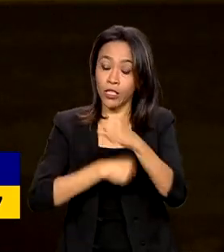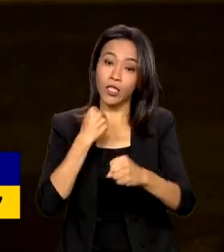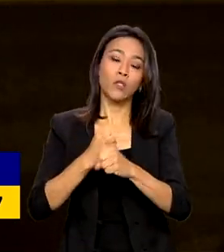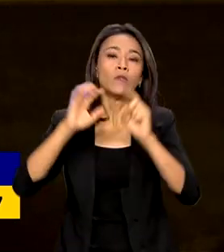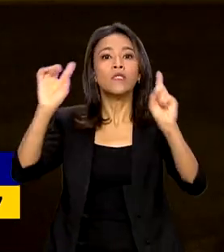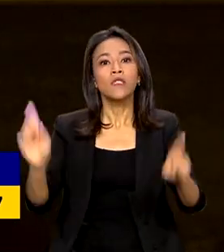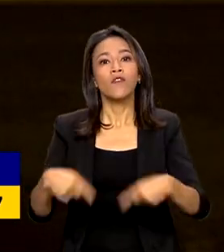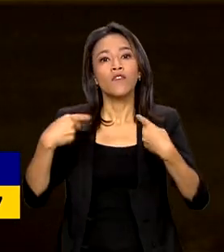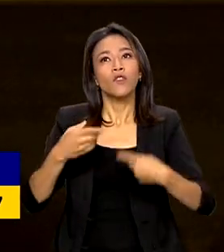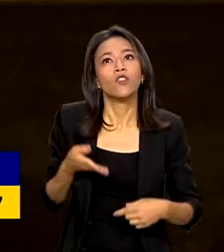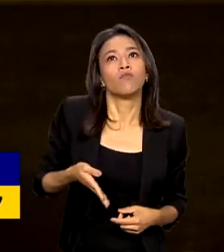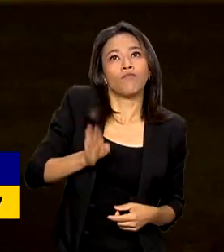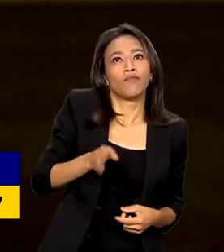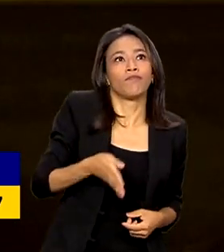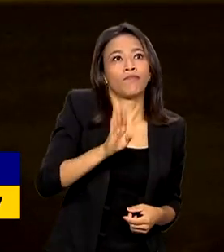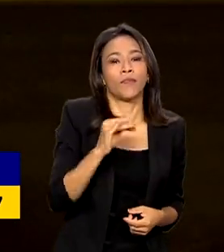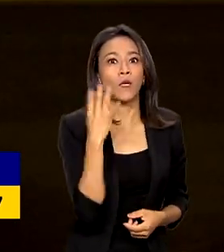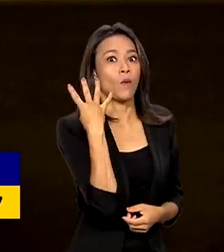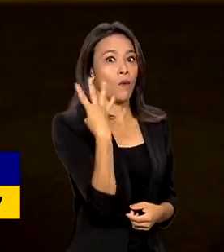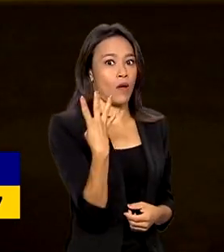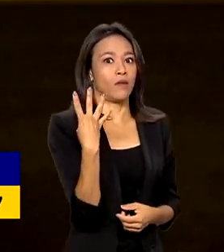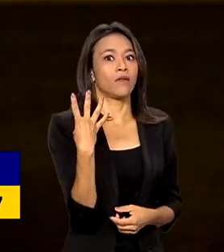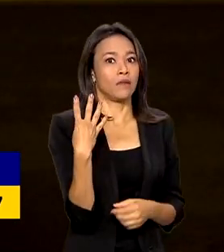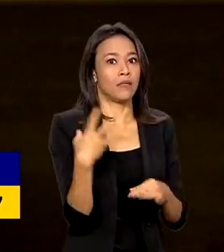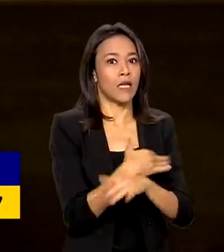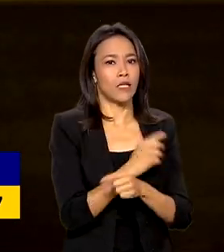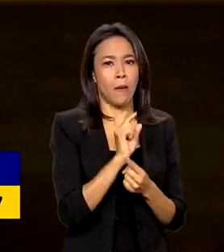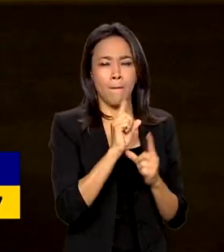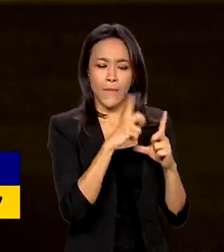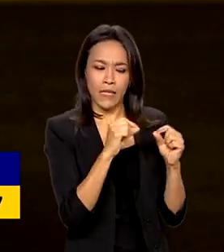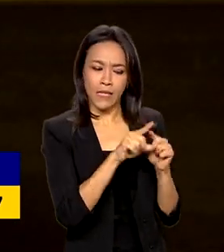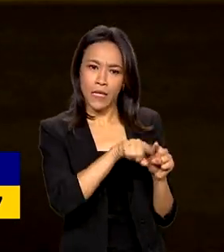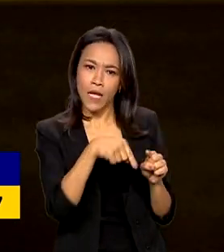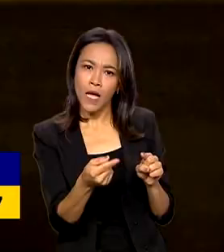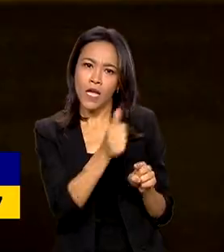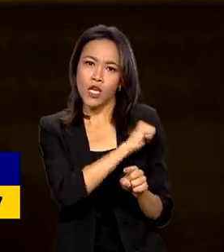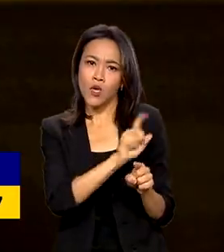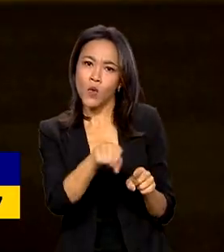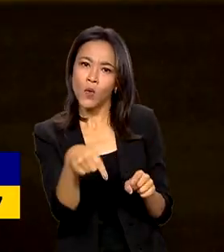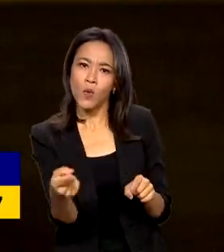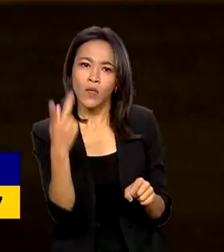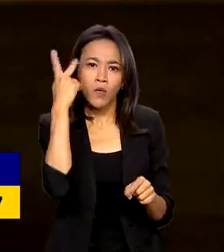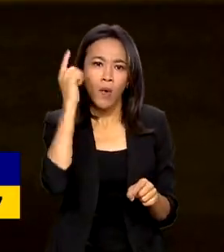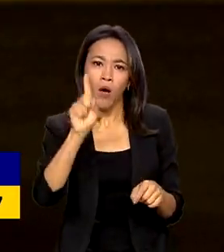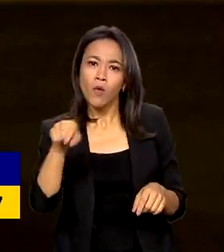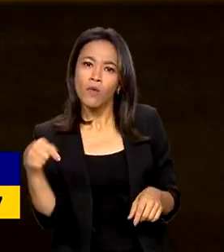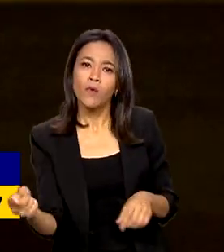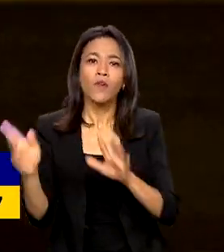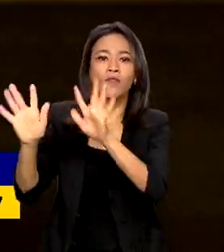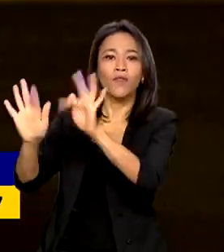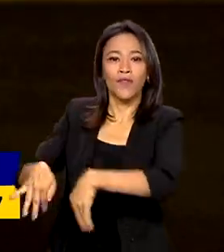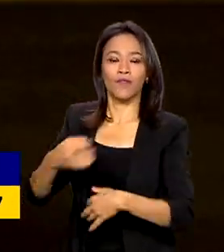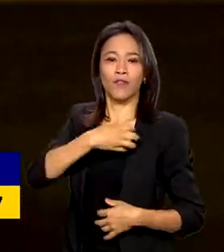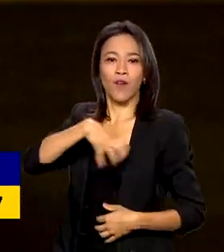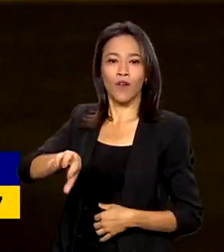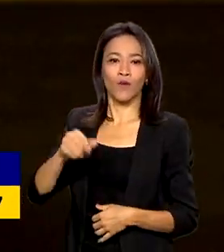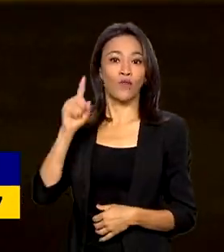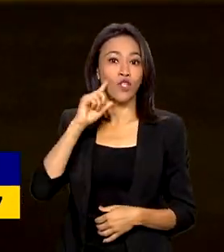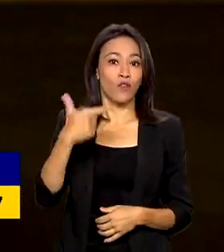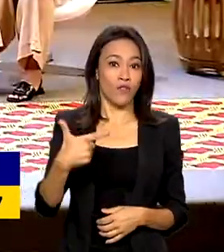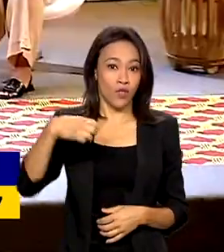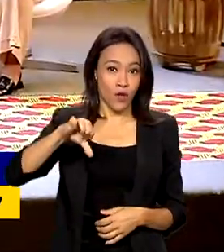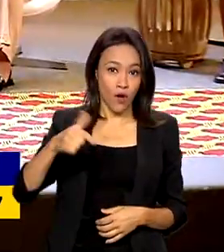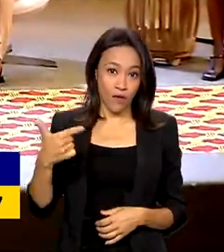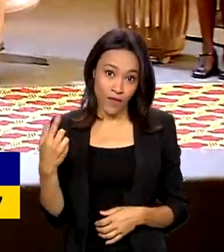circular quatro cidades. Então a gente começa em Brasília, depois vai para o Rio de Janeiro, São Paulo e finaliza em Salvador, dia 29 e 30